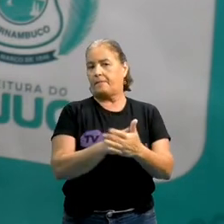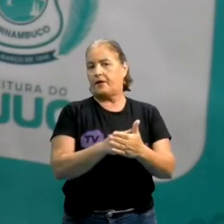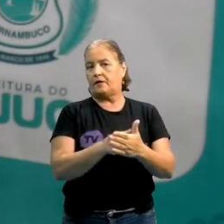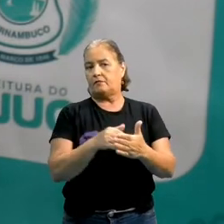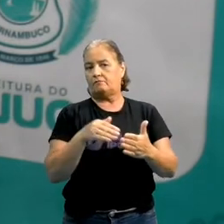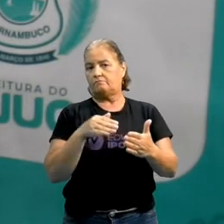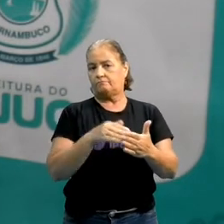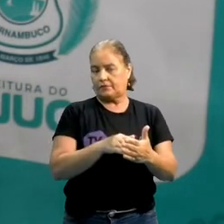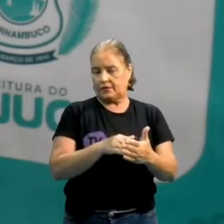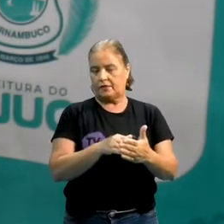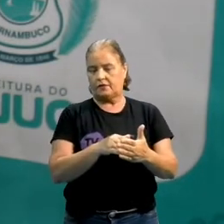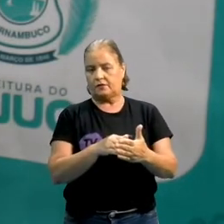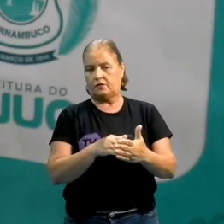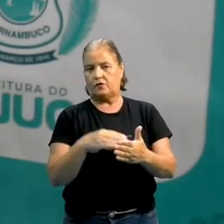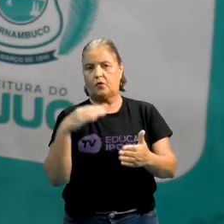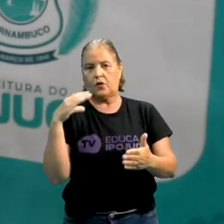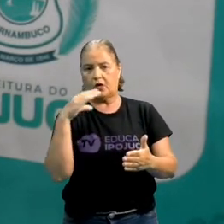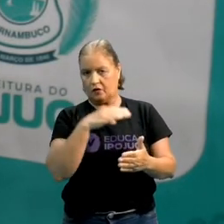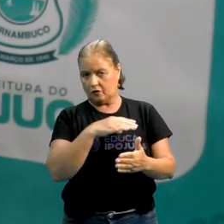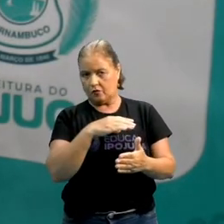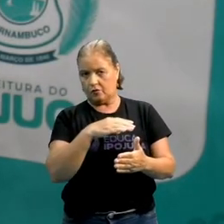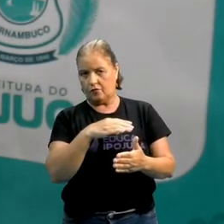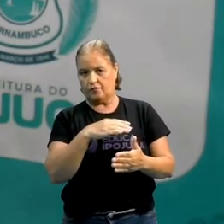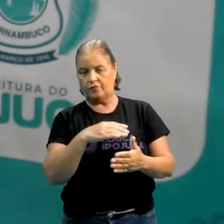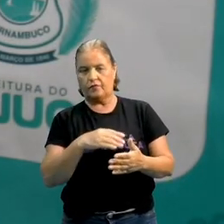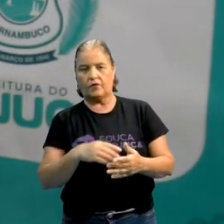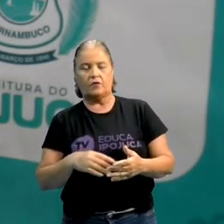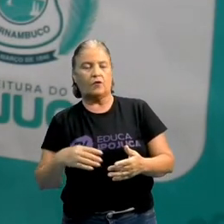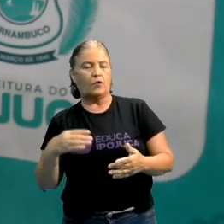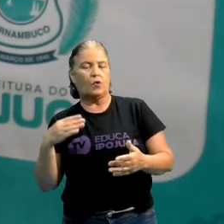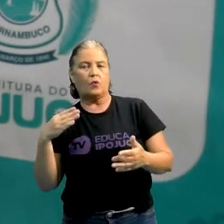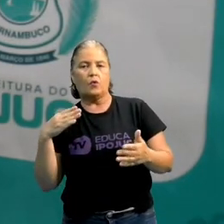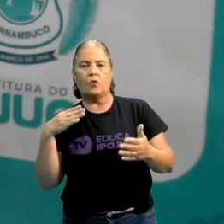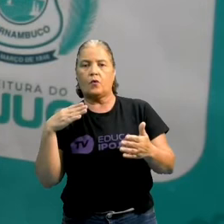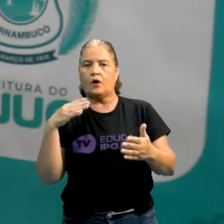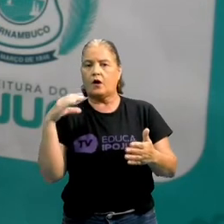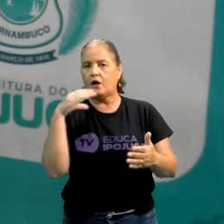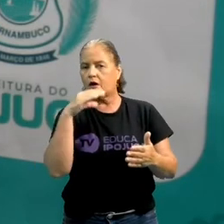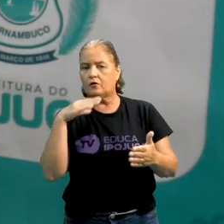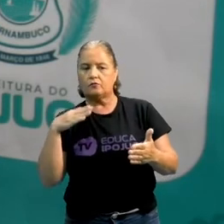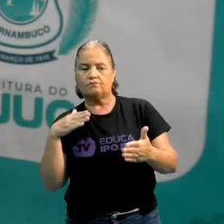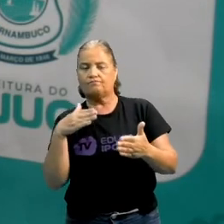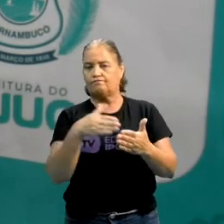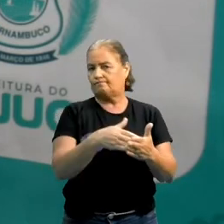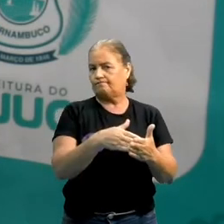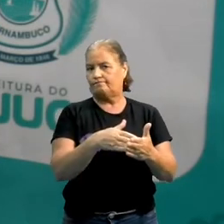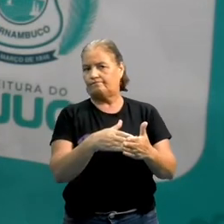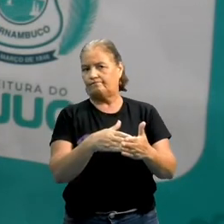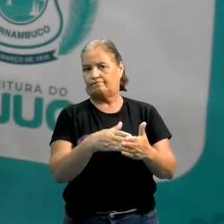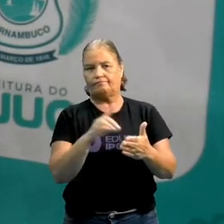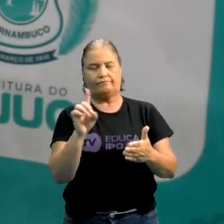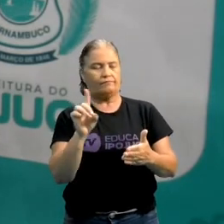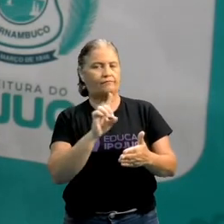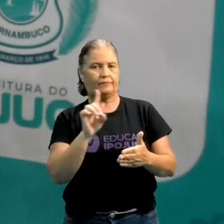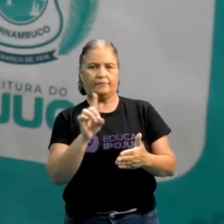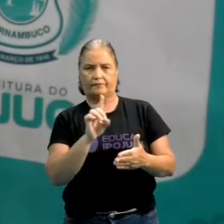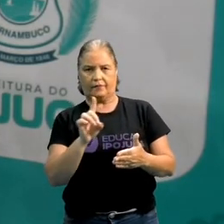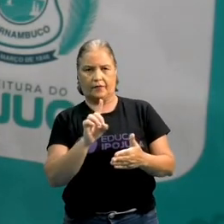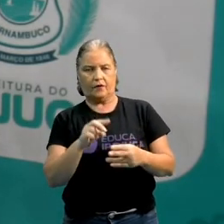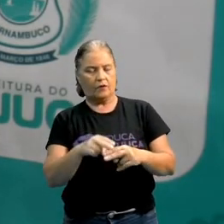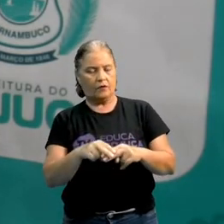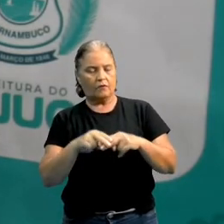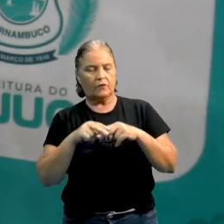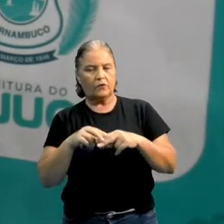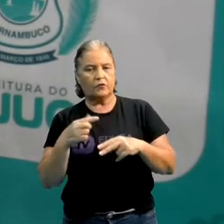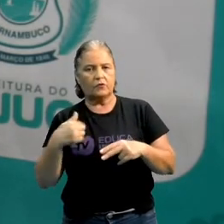Ela dificulta que o calor se espalhe, que o calor passe. Então, por isso que, normalmente, quando a gente está